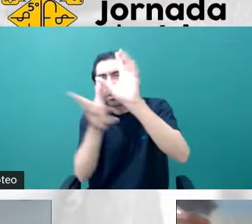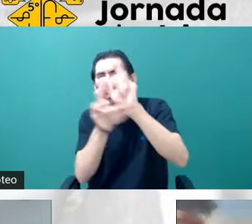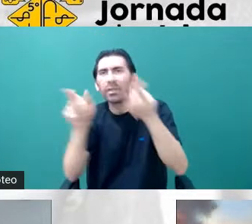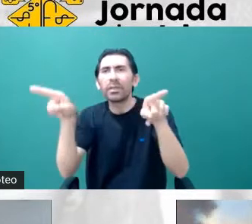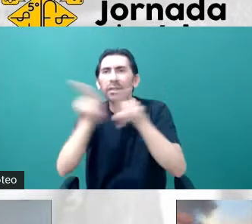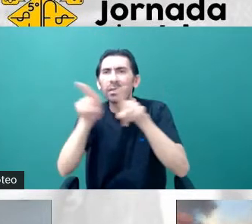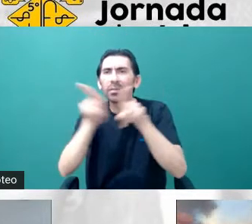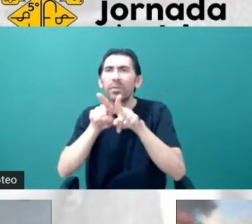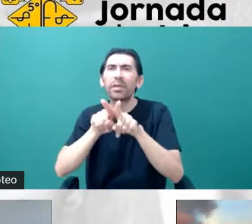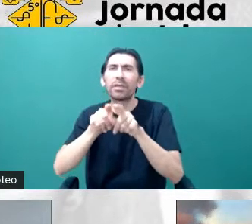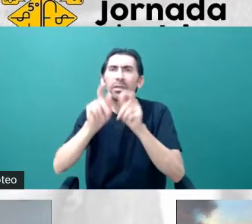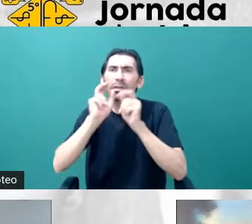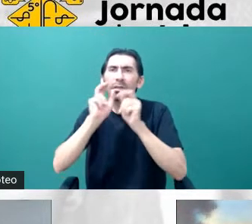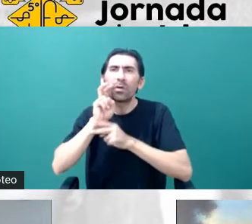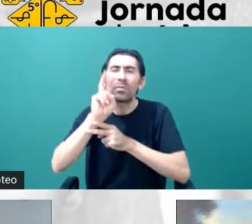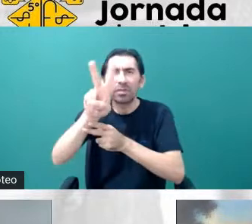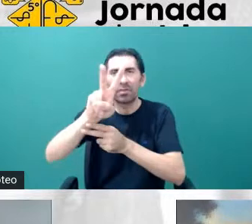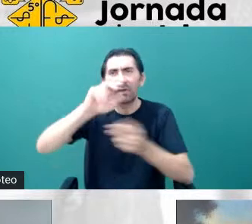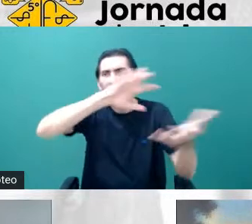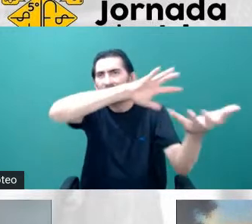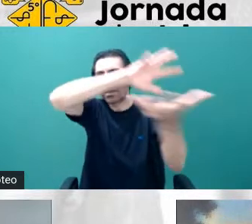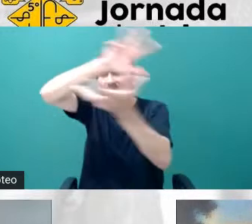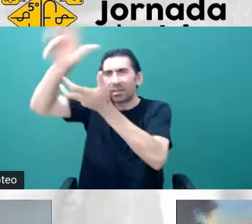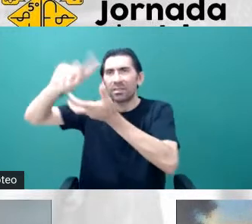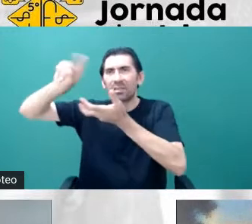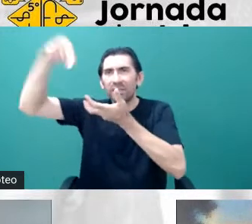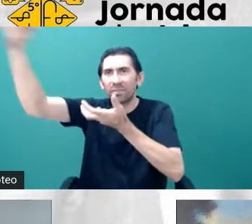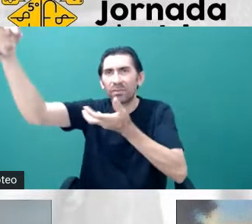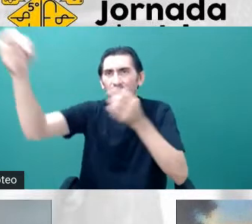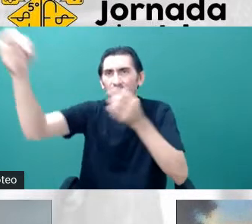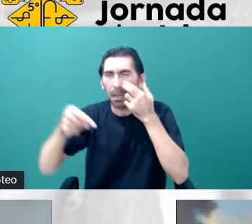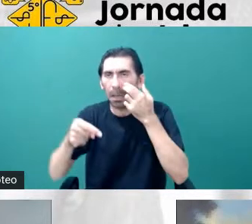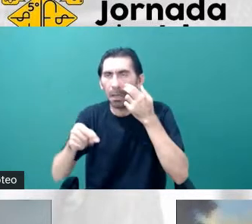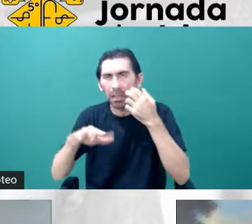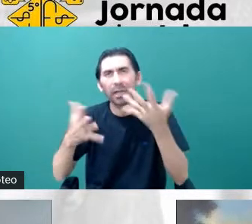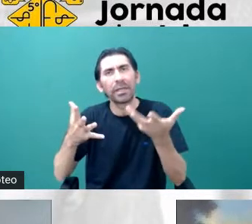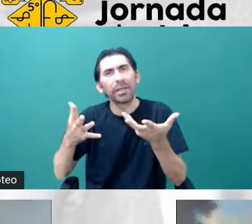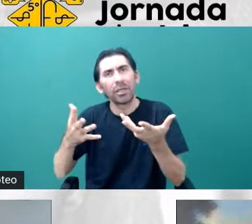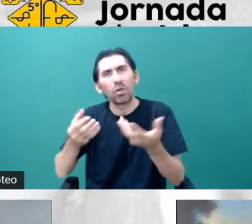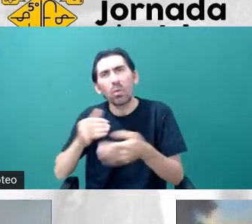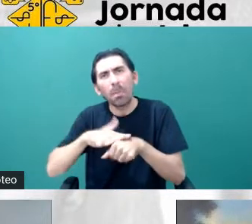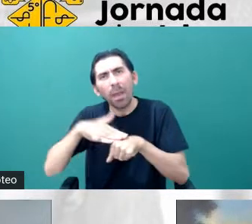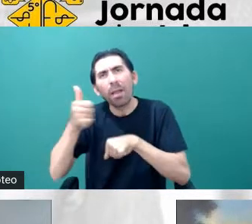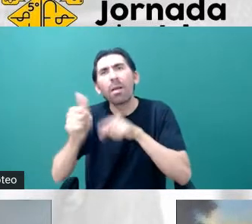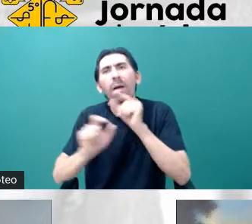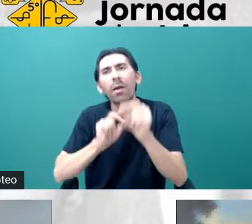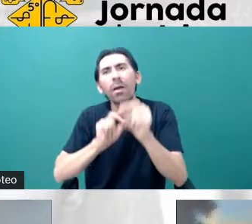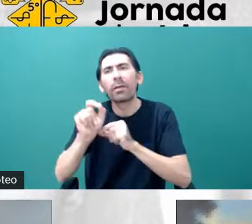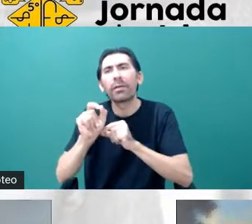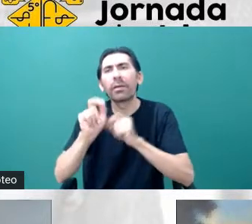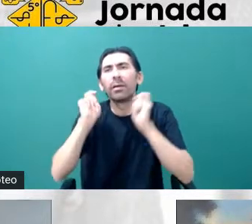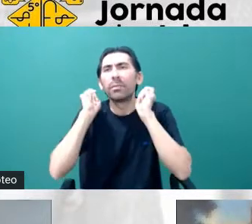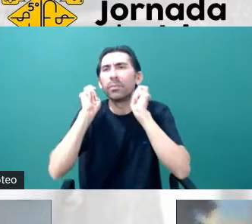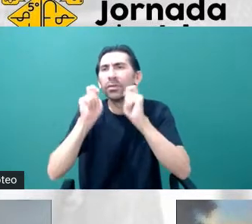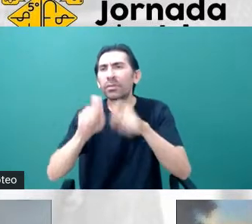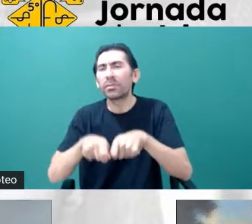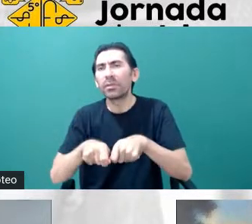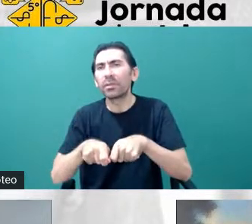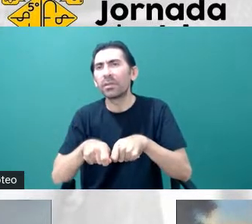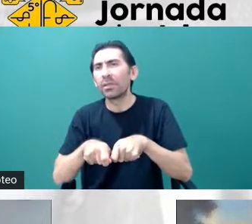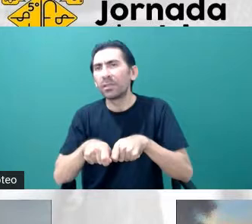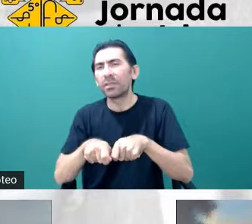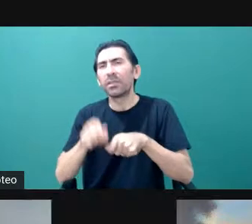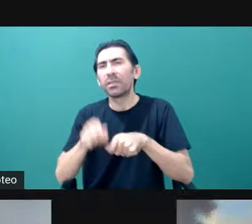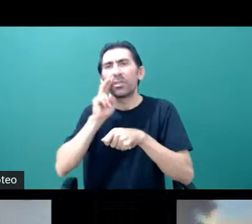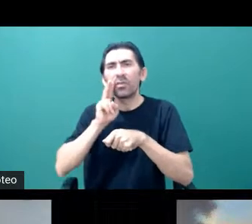observar aquelas mesmas galáxias primordiais. E a grande vantagem é que, por ser um espectrógrafo um monte de objeto,